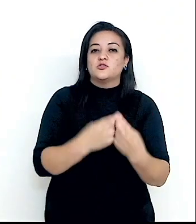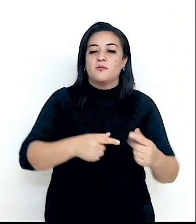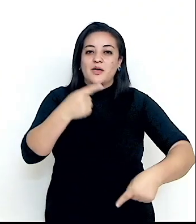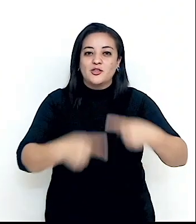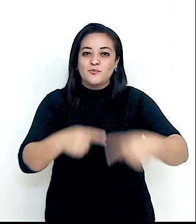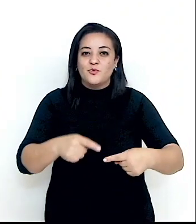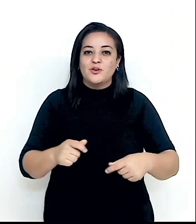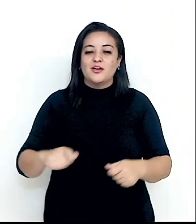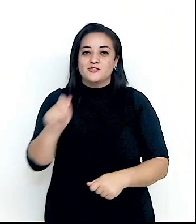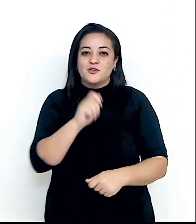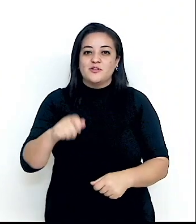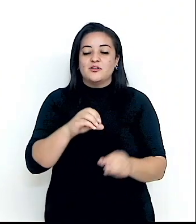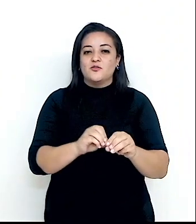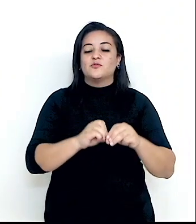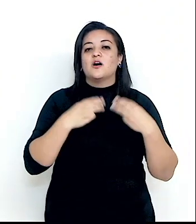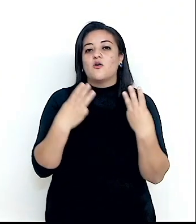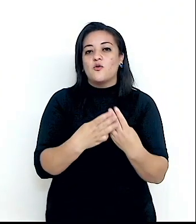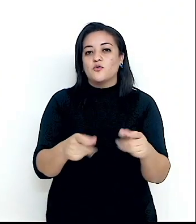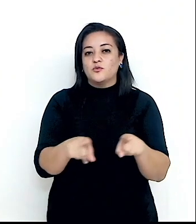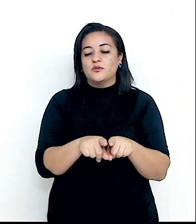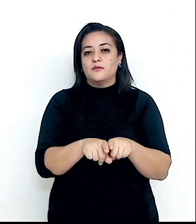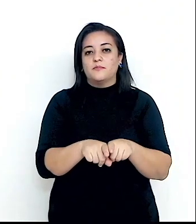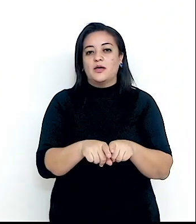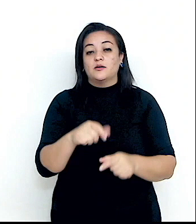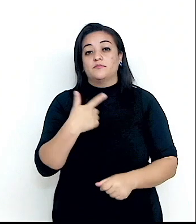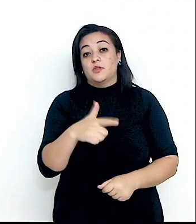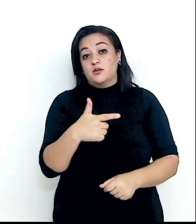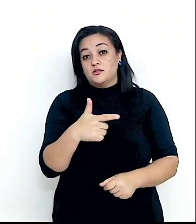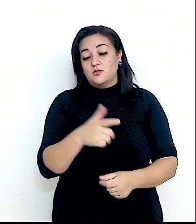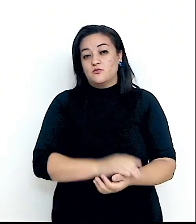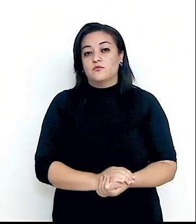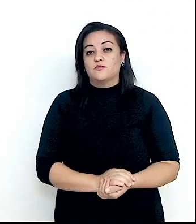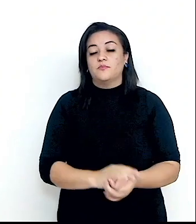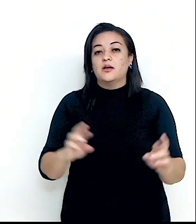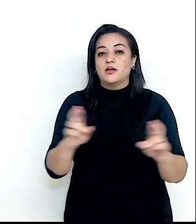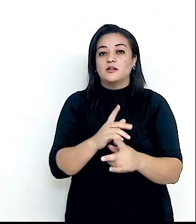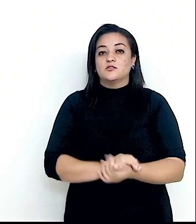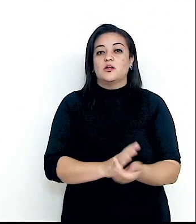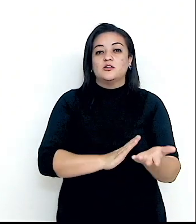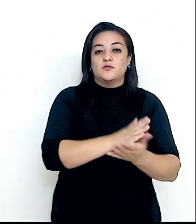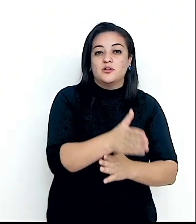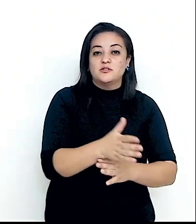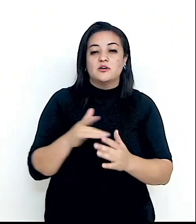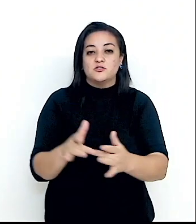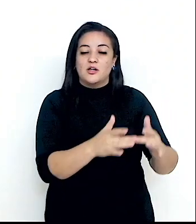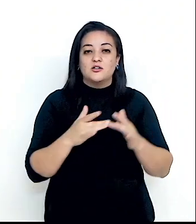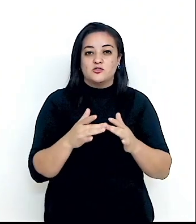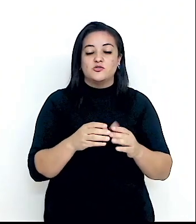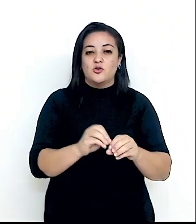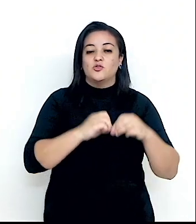administrativo no âmbito da ONU. O segundo corresponde à Divisão de Nações Unidas II,